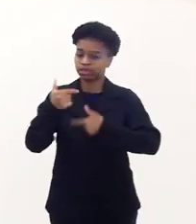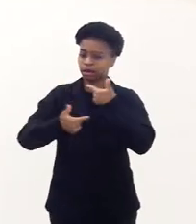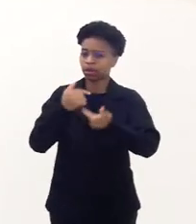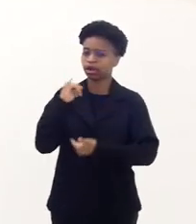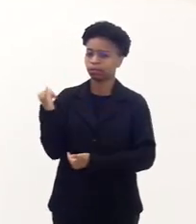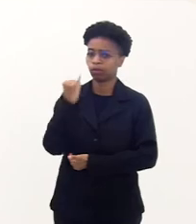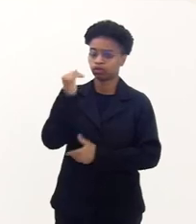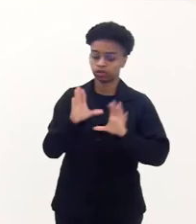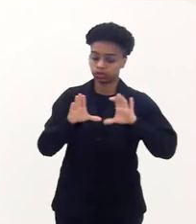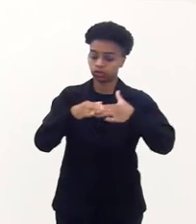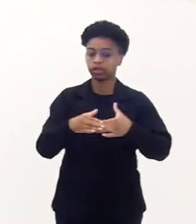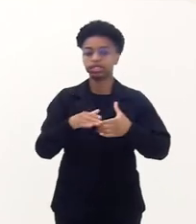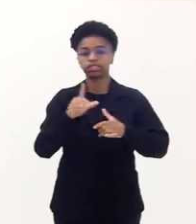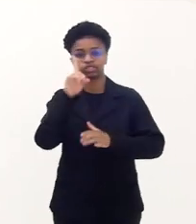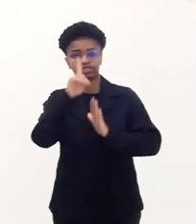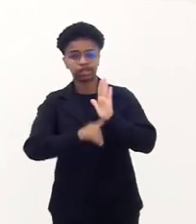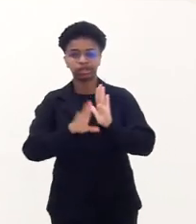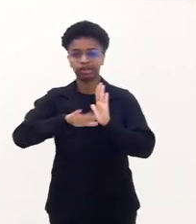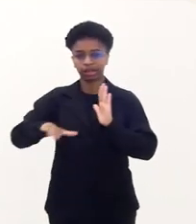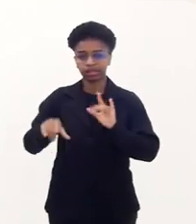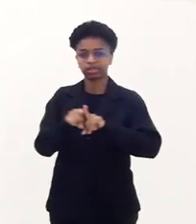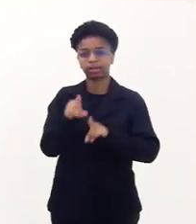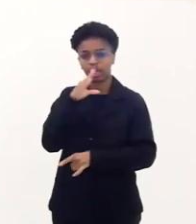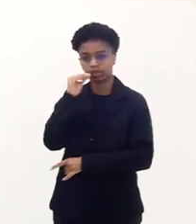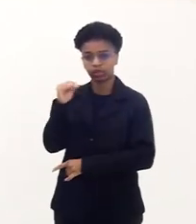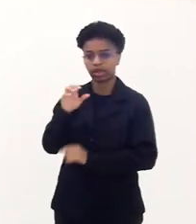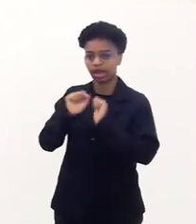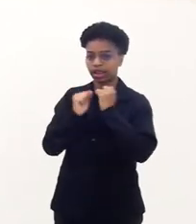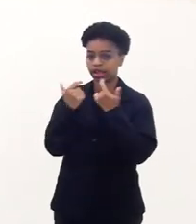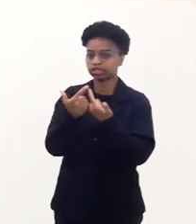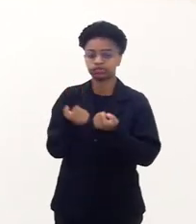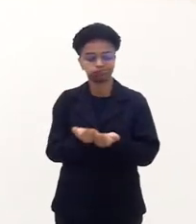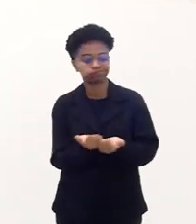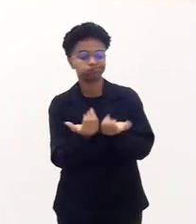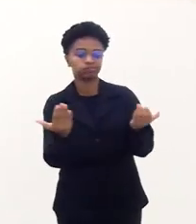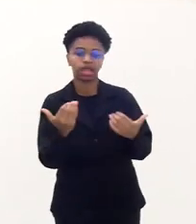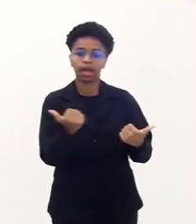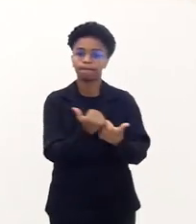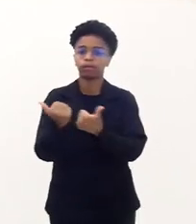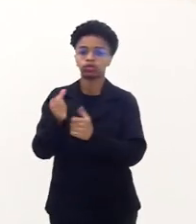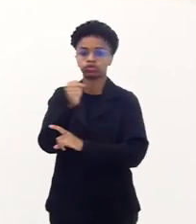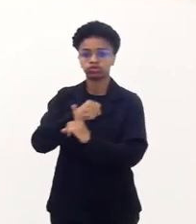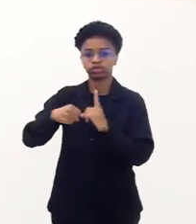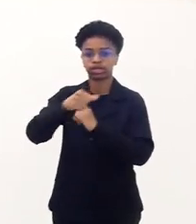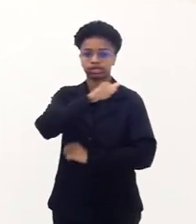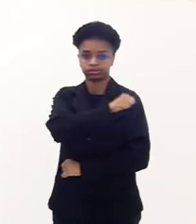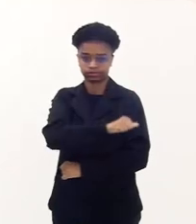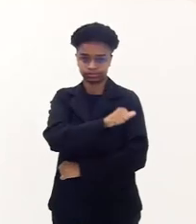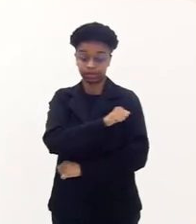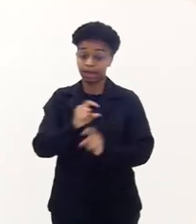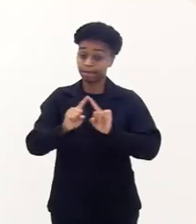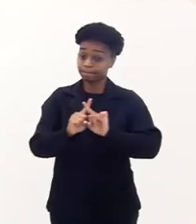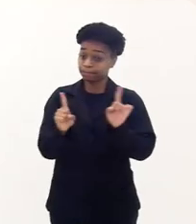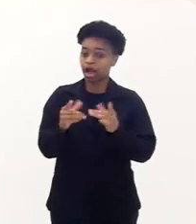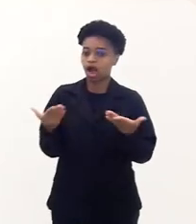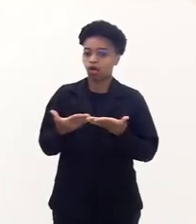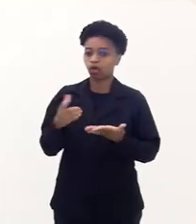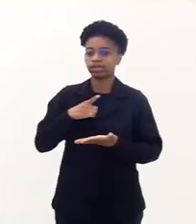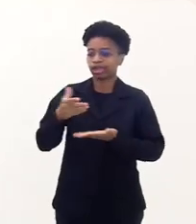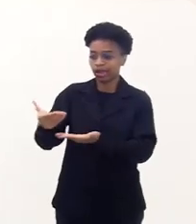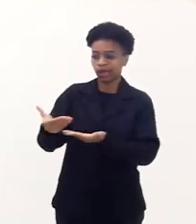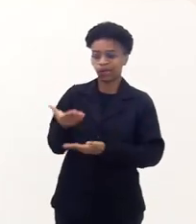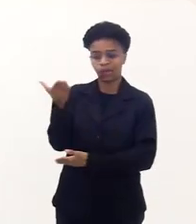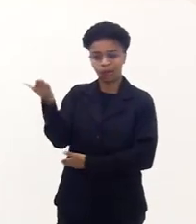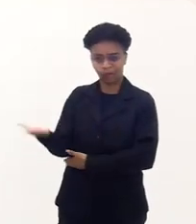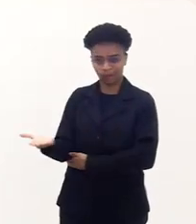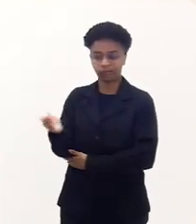Comissão de Direitos da Criança e do Adolescente da LERJ tem prestado à sociedade carioca e fluminense. Mas nós temos aqui um